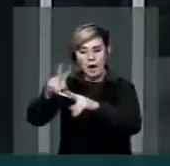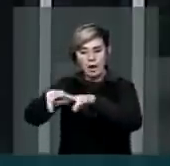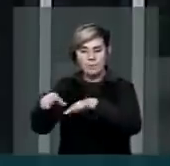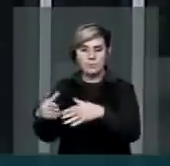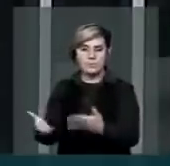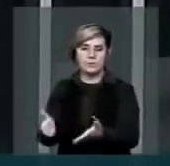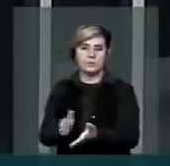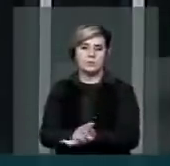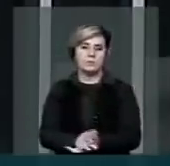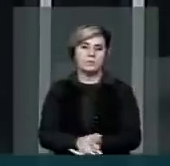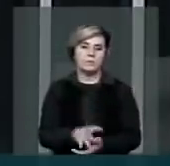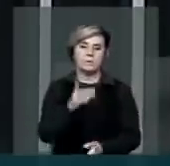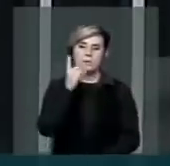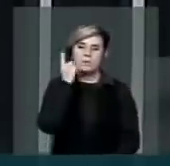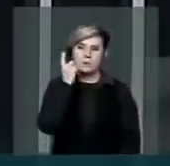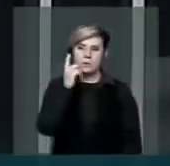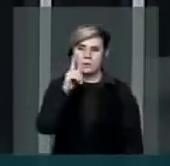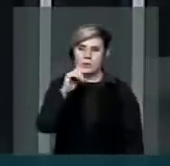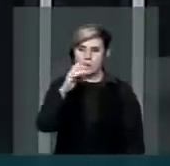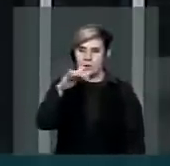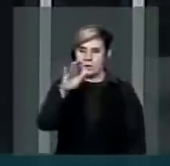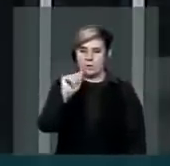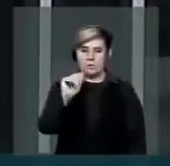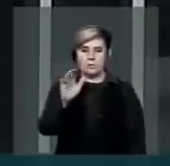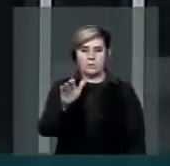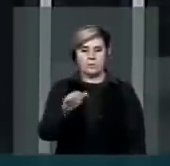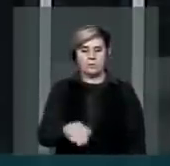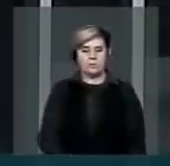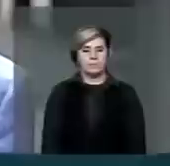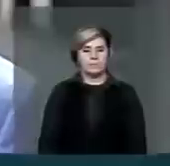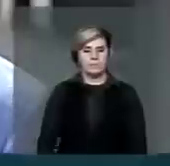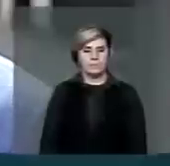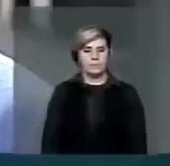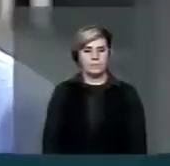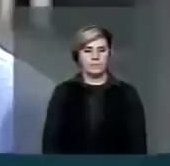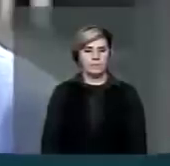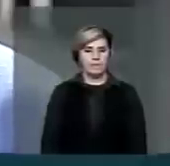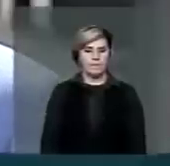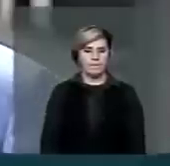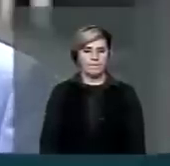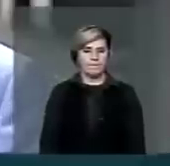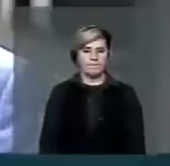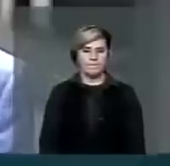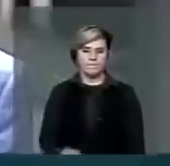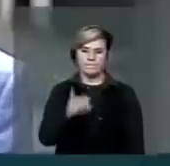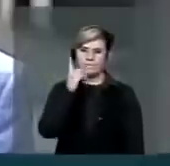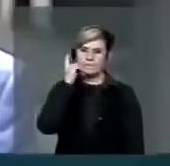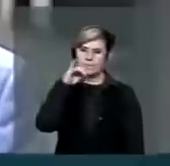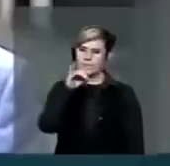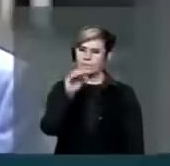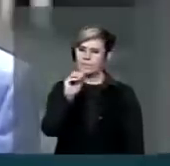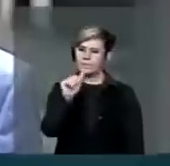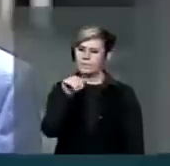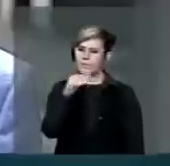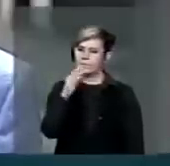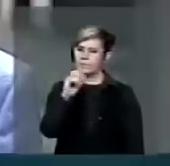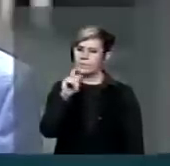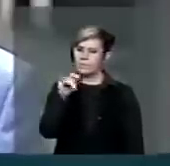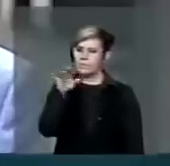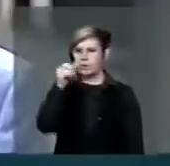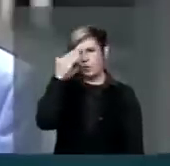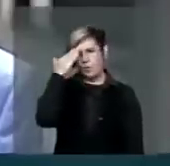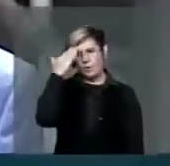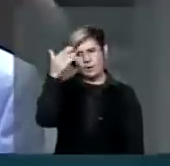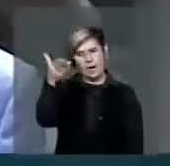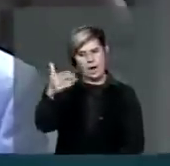Eu queria ouvir o deputado Doutor e depois o deputado... Vossa Excelência me escreve depois. Deputado João Campos, muito obrigado pela parte.